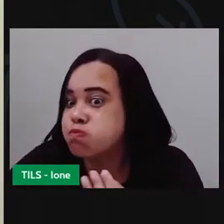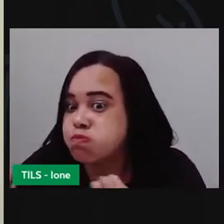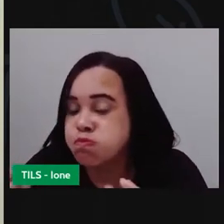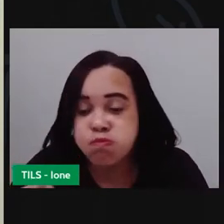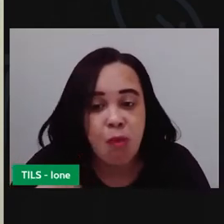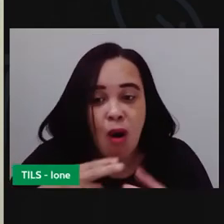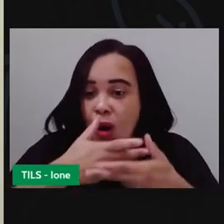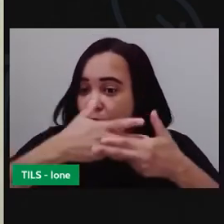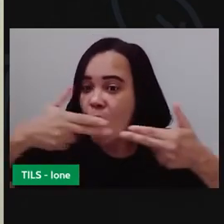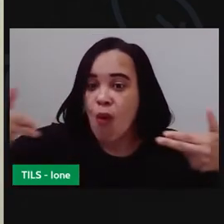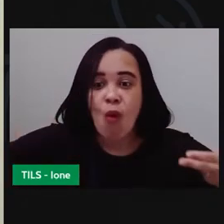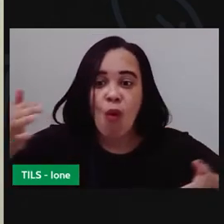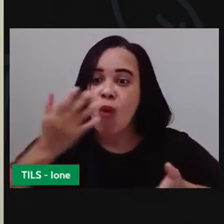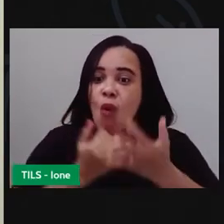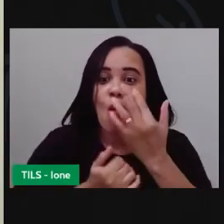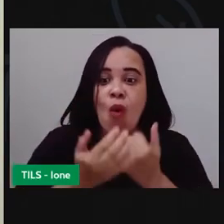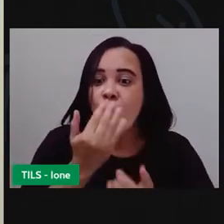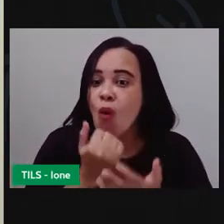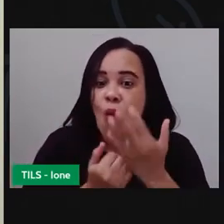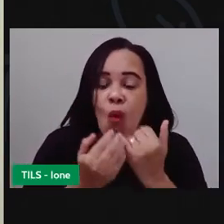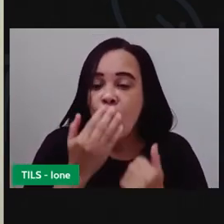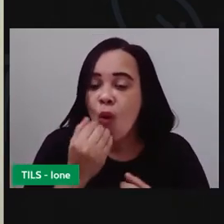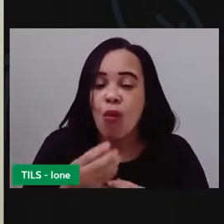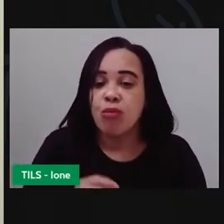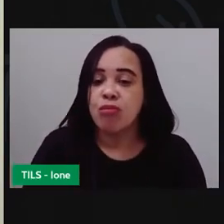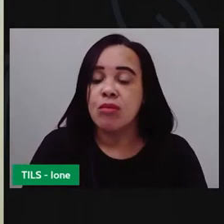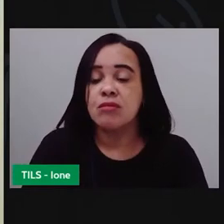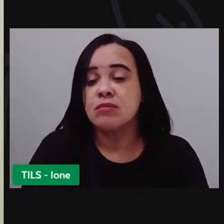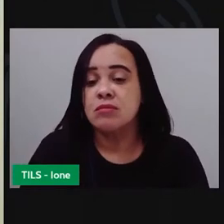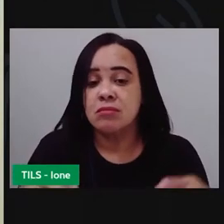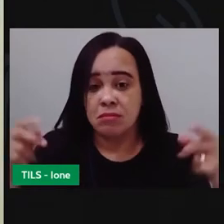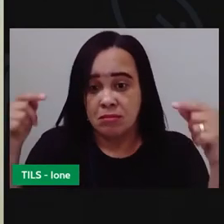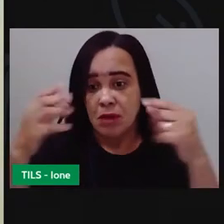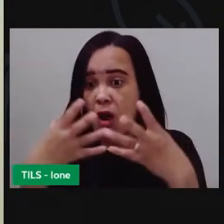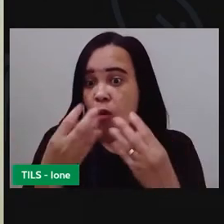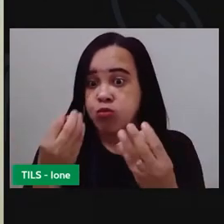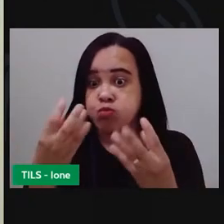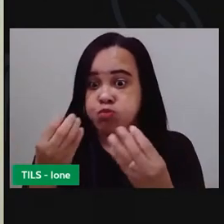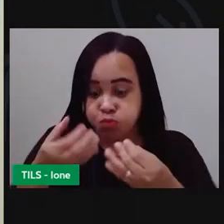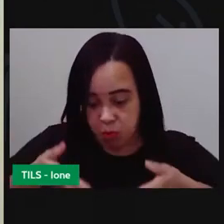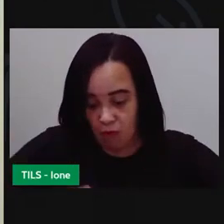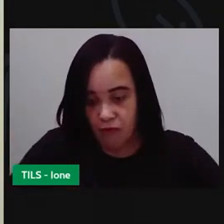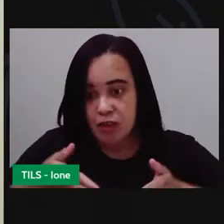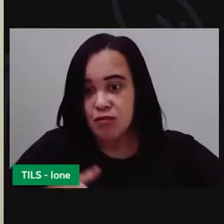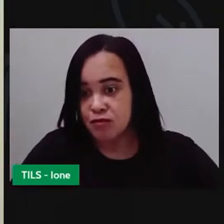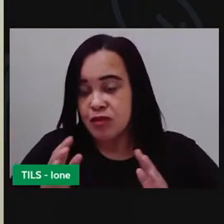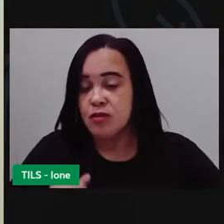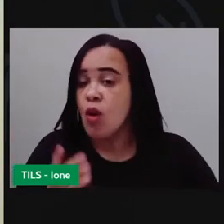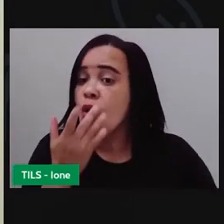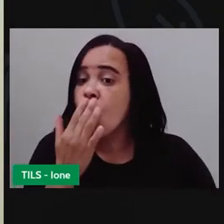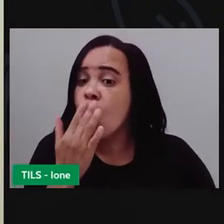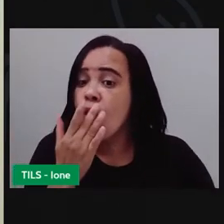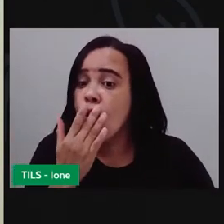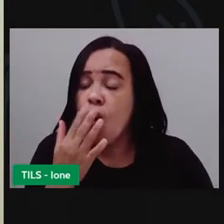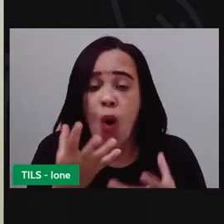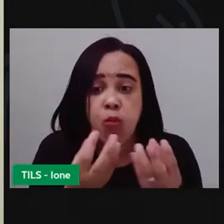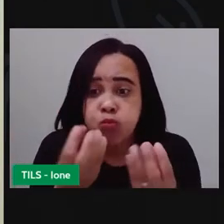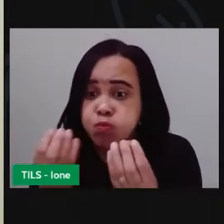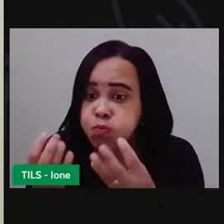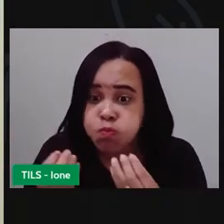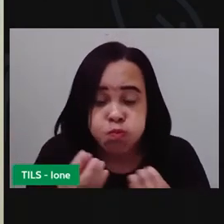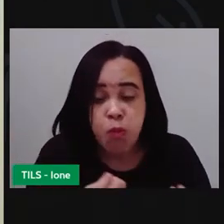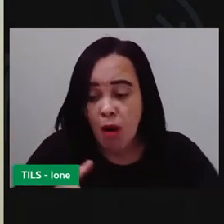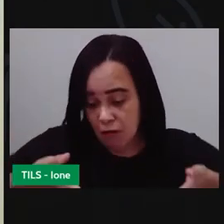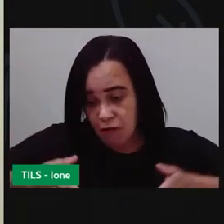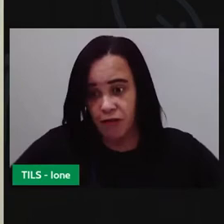de todas as cores. Porque coelho, quando começa a ter filhote, não para mais. É filhote de todo